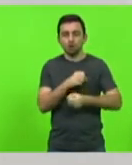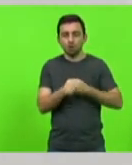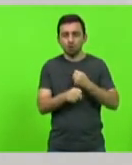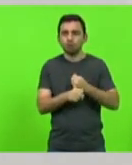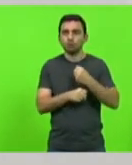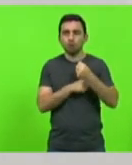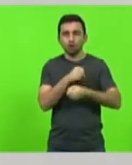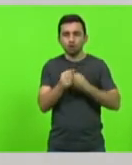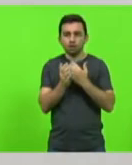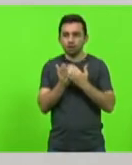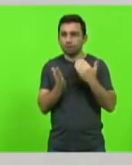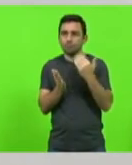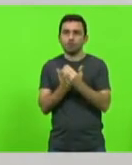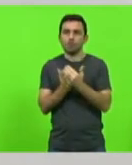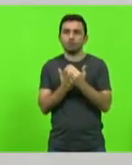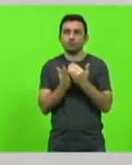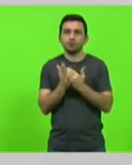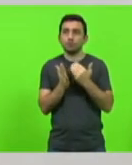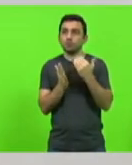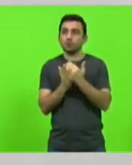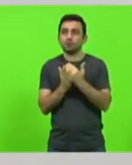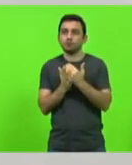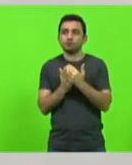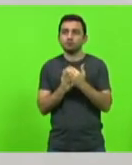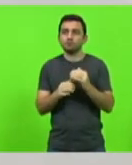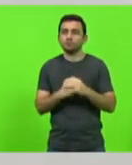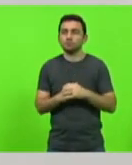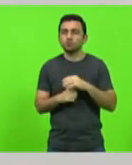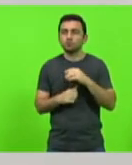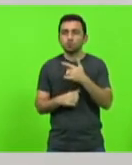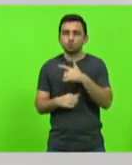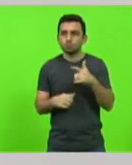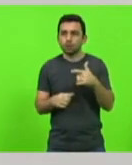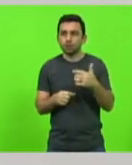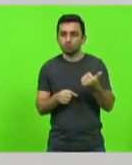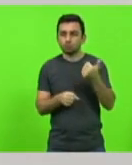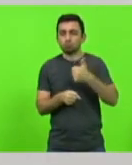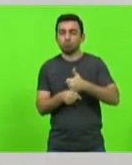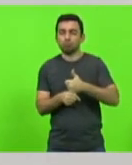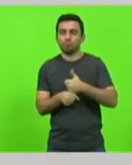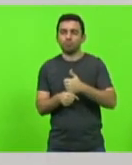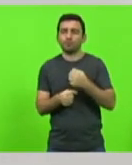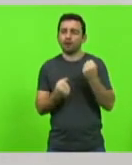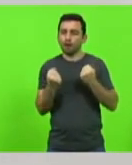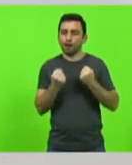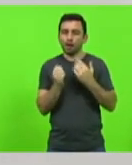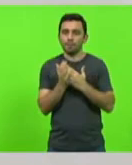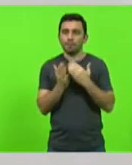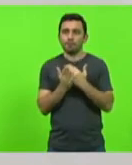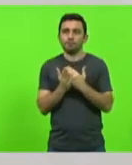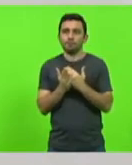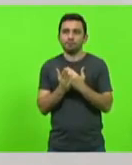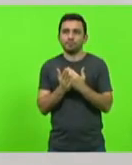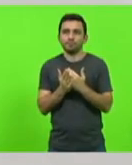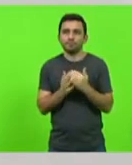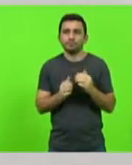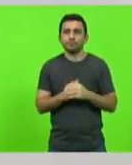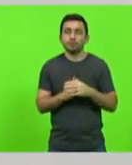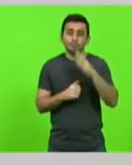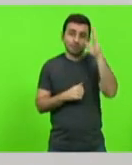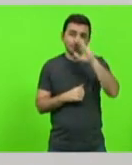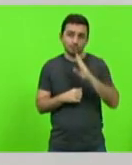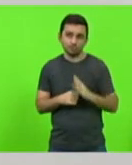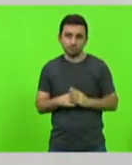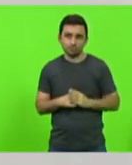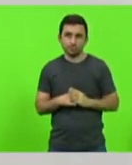circulando em Santa Catarina. Não há substituição, é acréscimo. no Brasil, per capto,